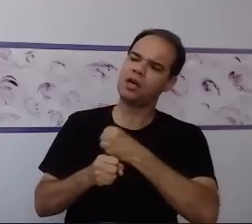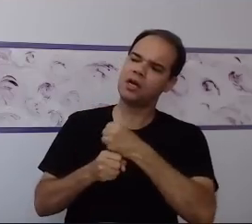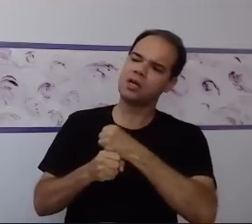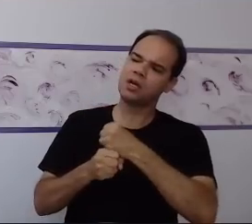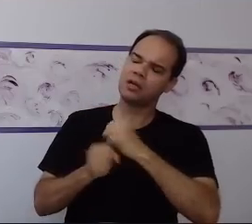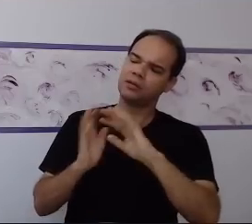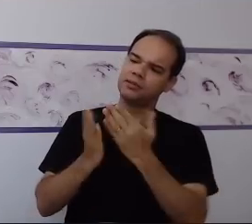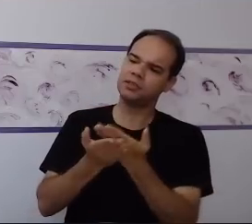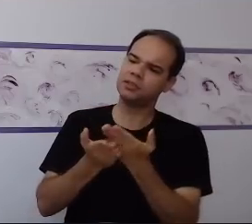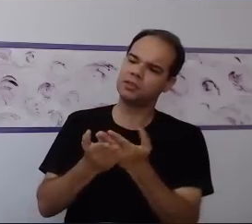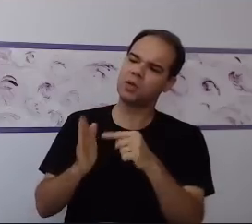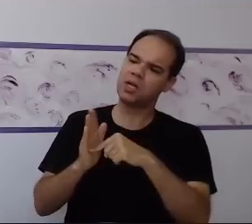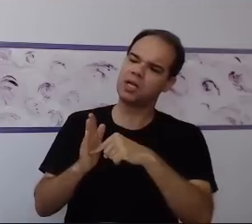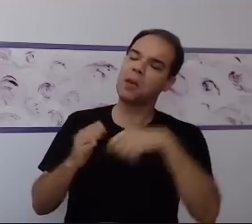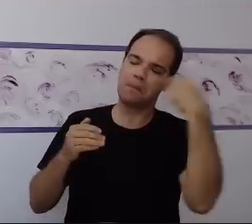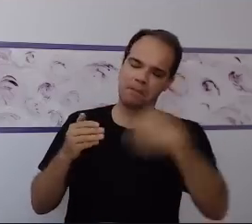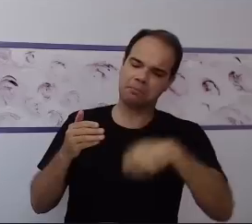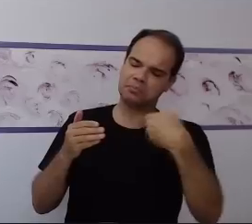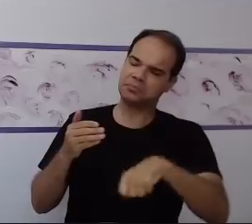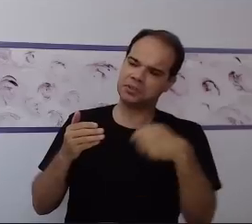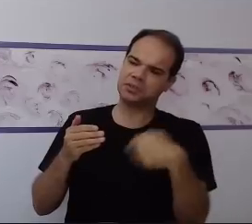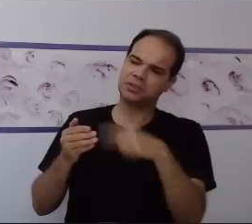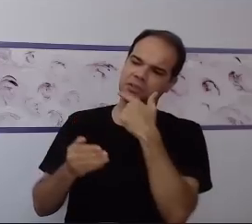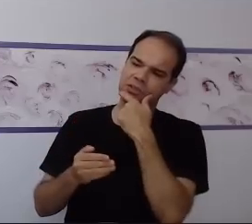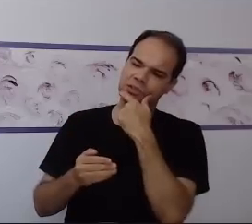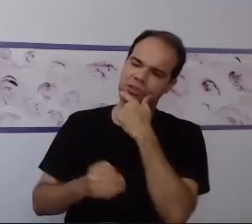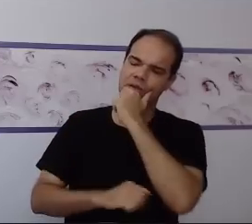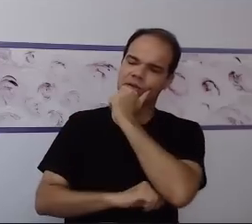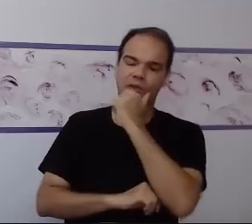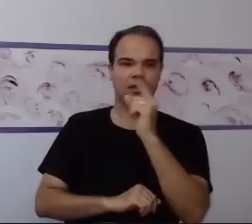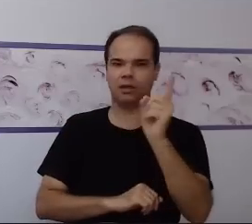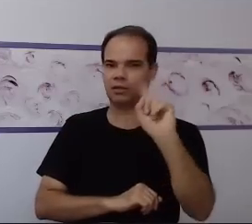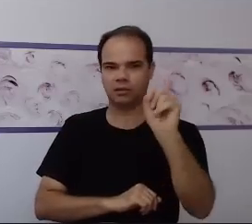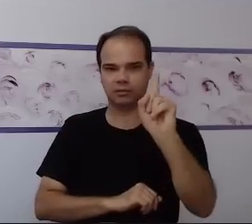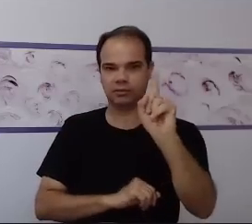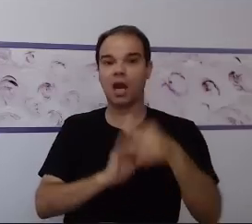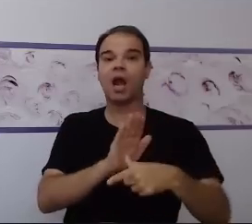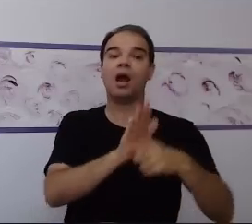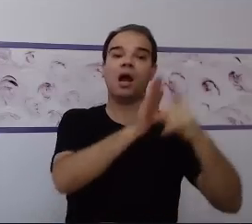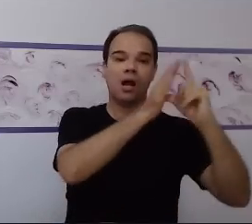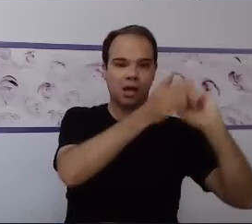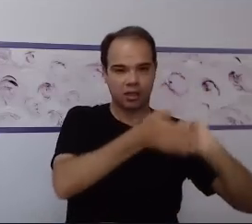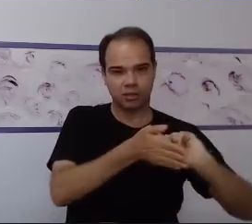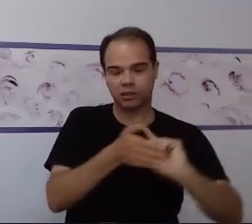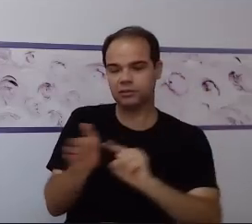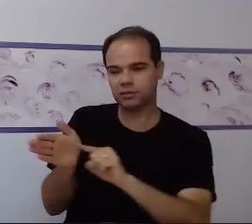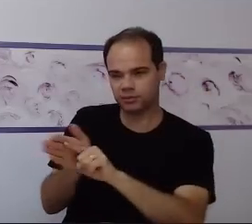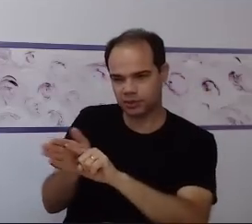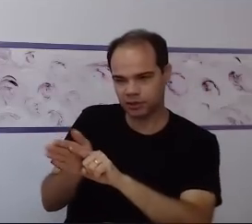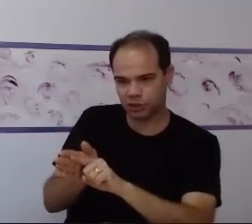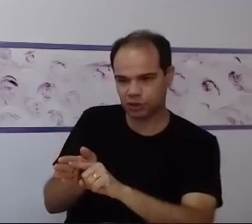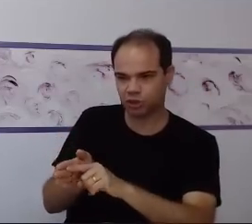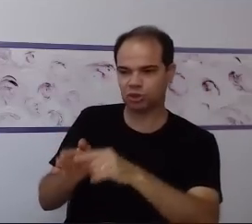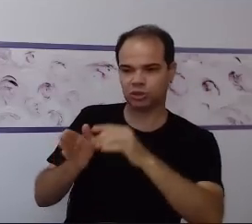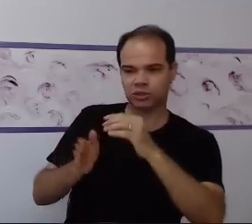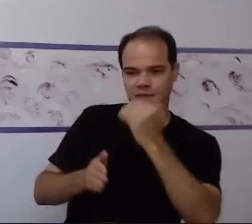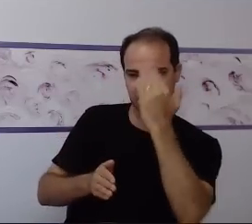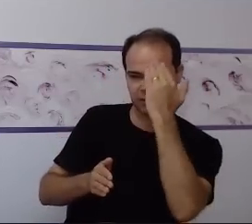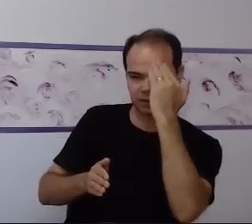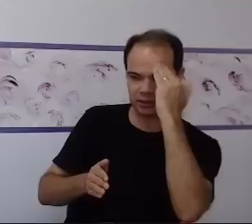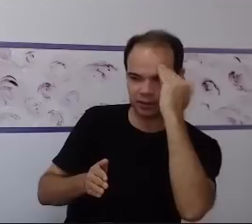tem que fazer. É necessário o estudo. Através indivíduo, não tem como